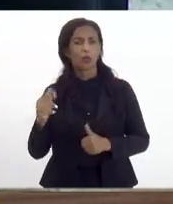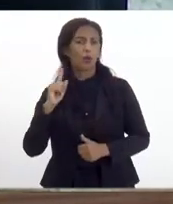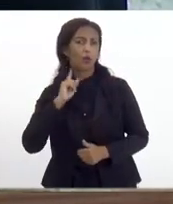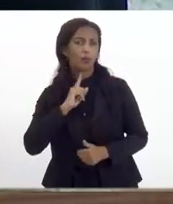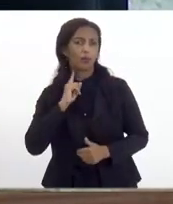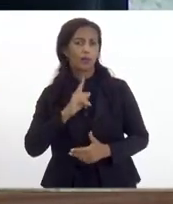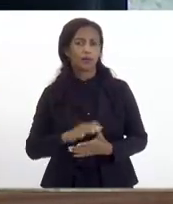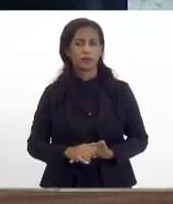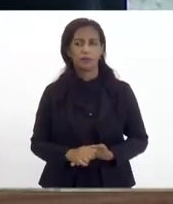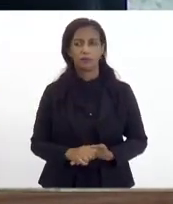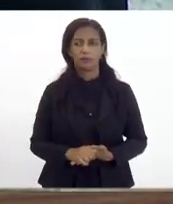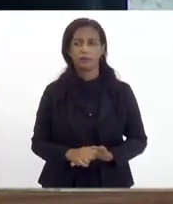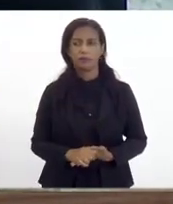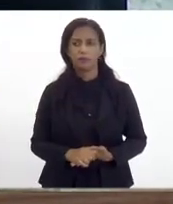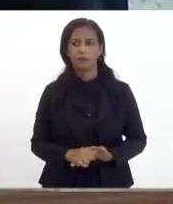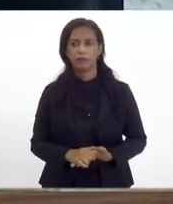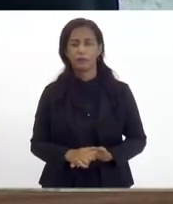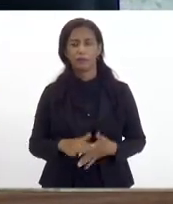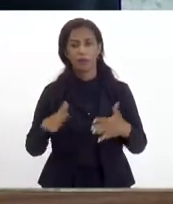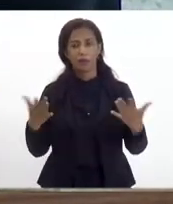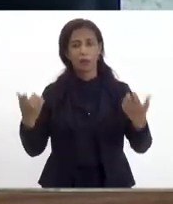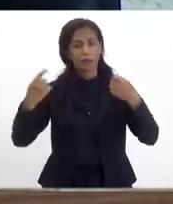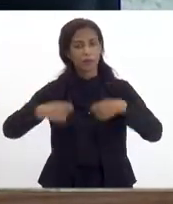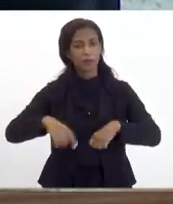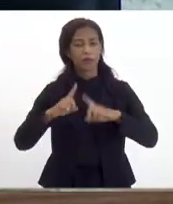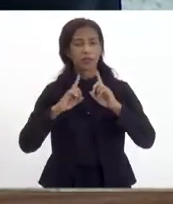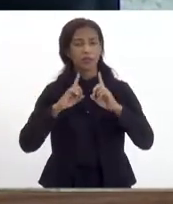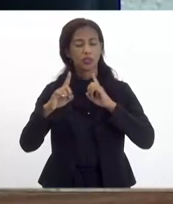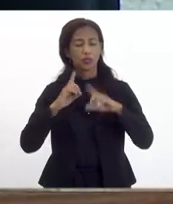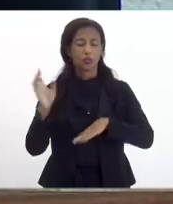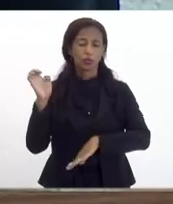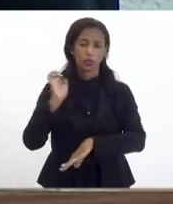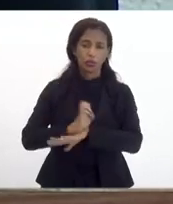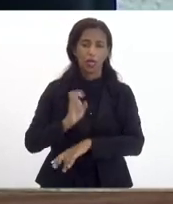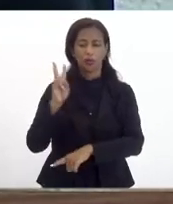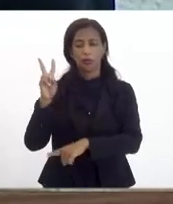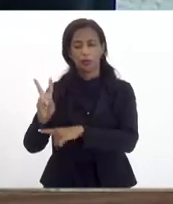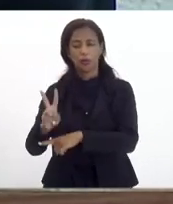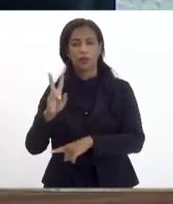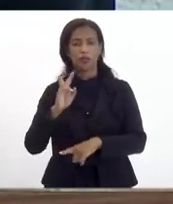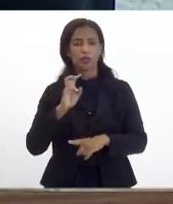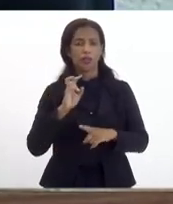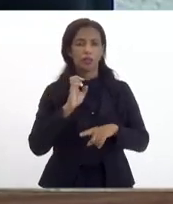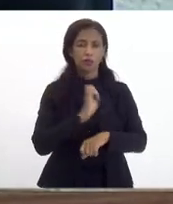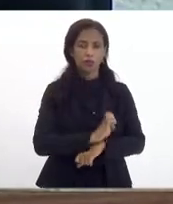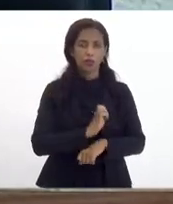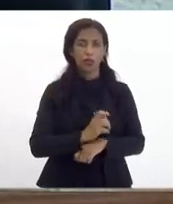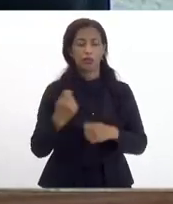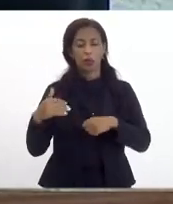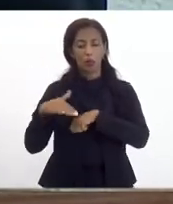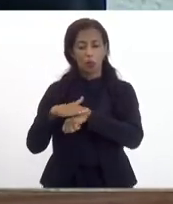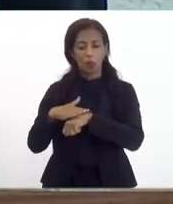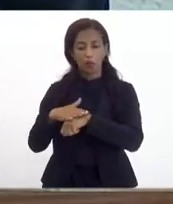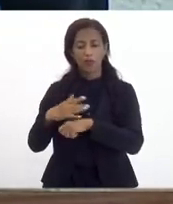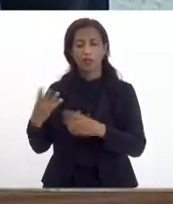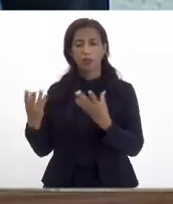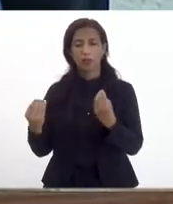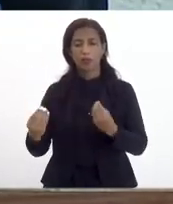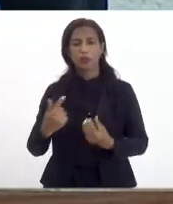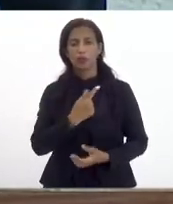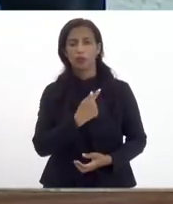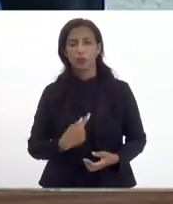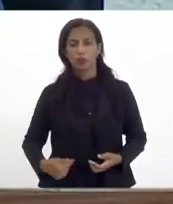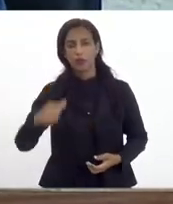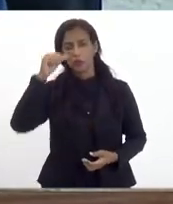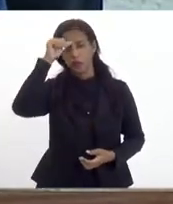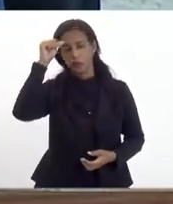Monte Claro então a gente precisa discutir o estado defender o estado ou tenho conversado muito com o governador Cláudio Castro ele